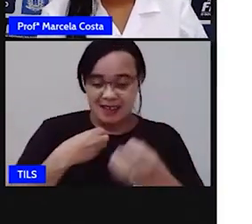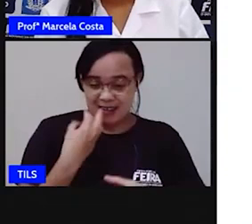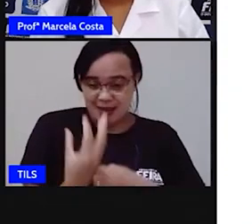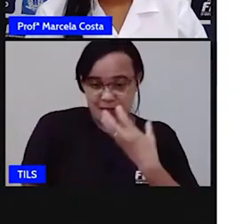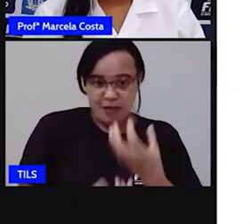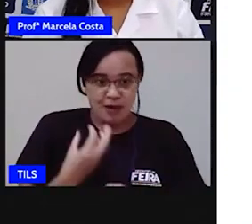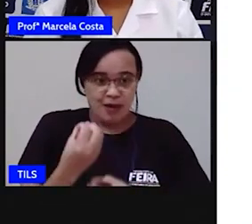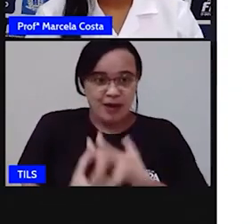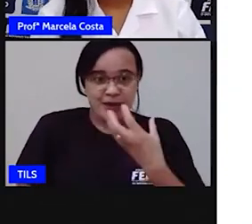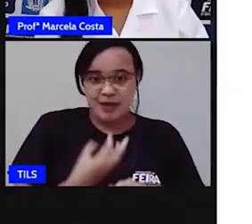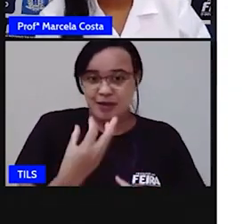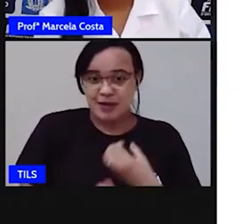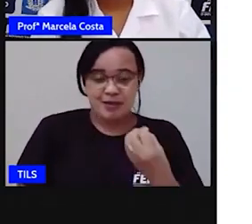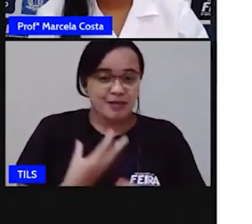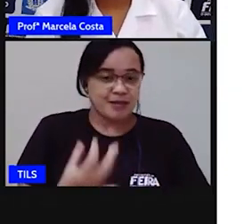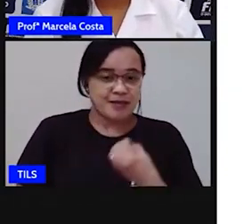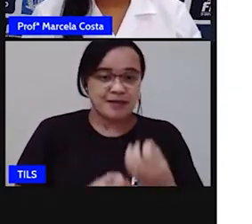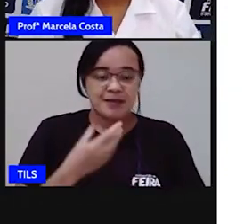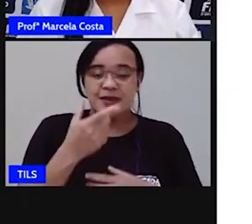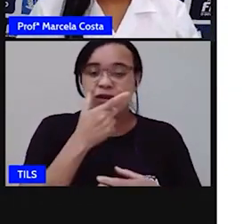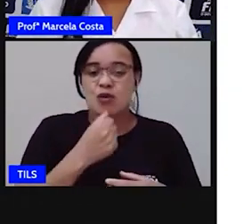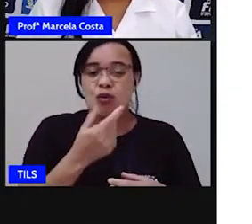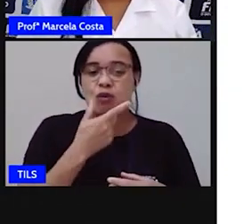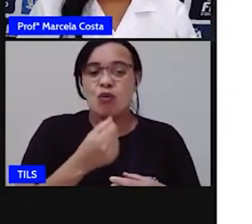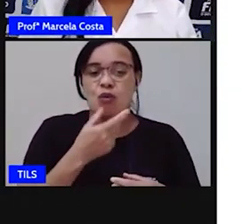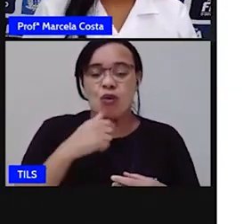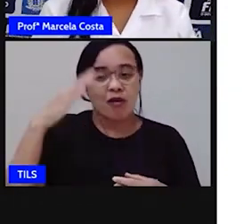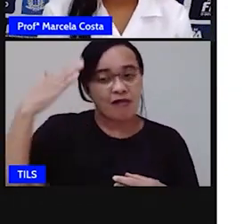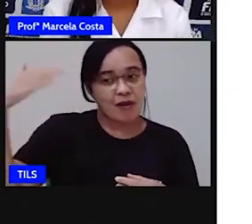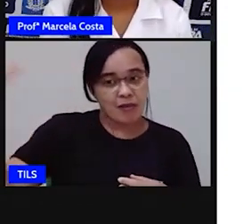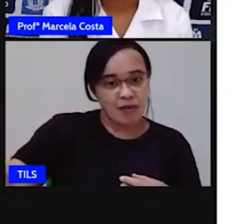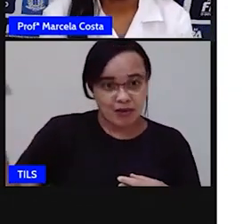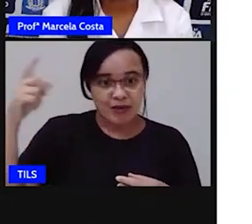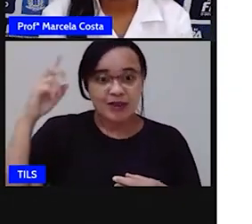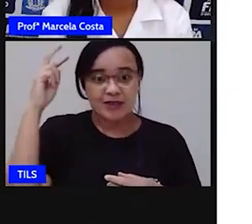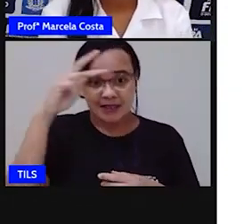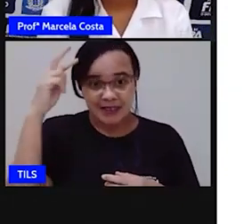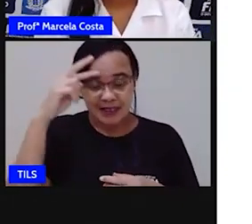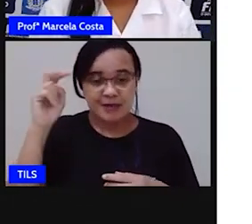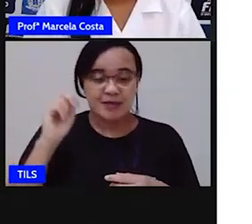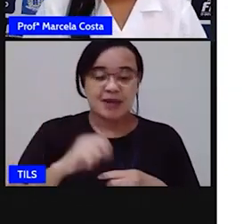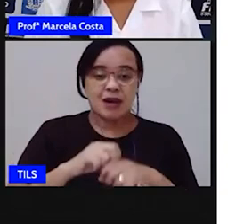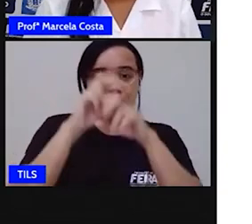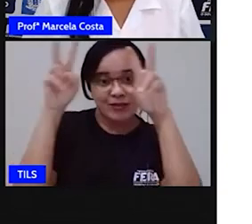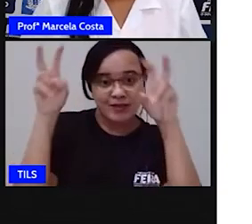cantado, um poema escrito por Vinícius de Moraes, que falava sobre a casa?